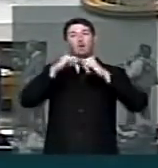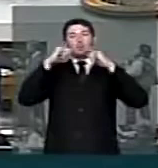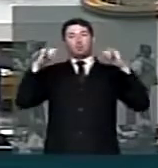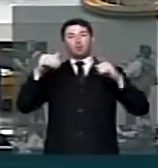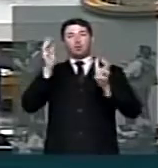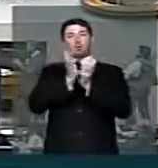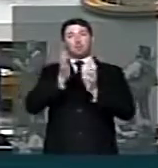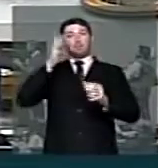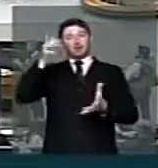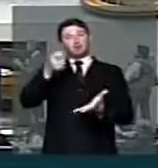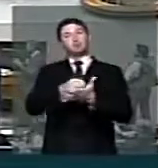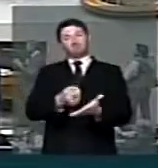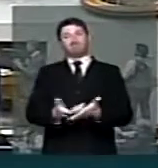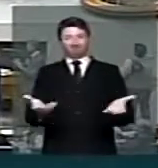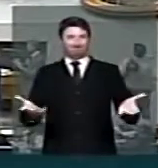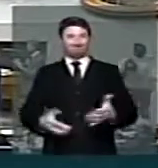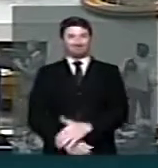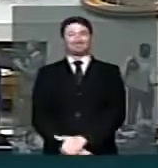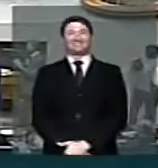partidário obrigatório.